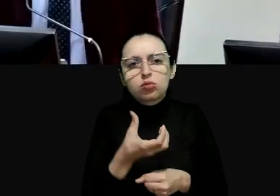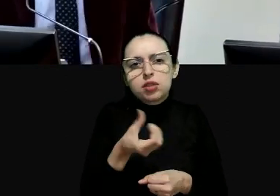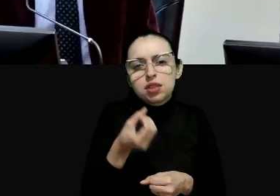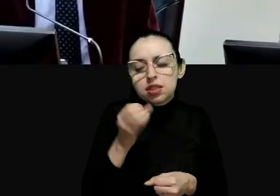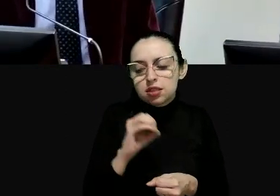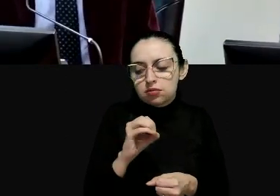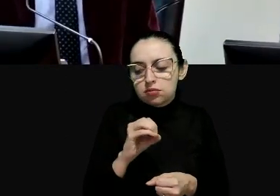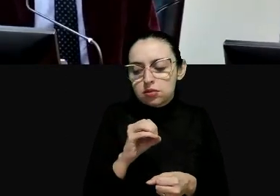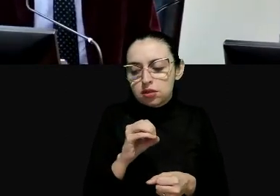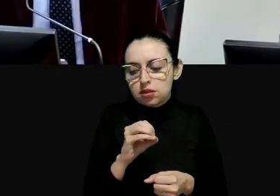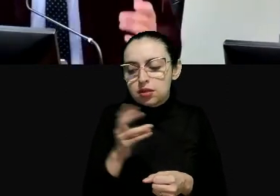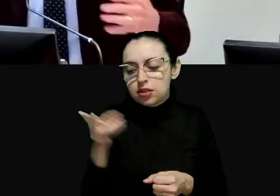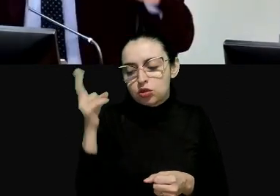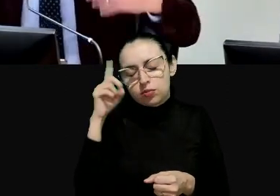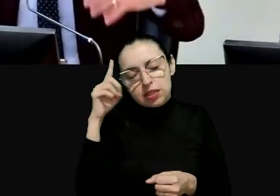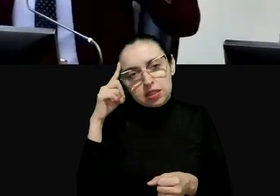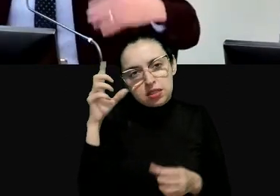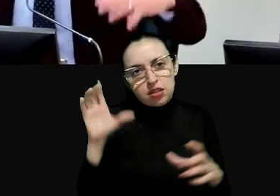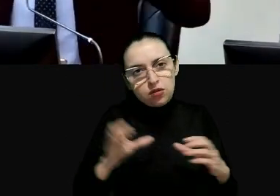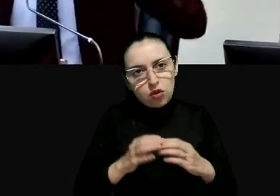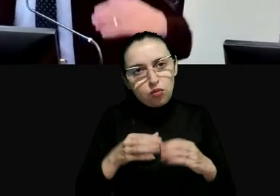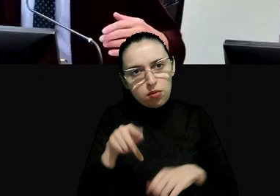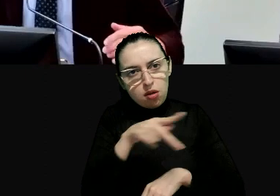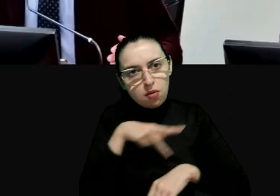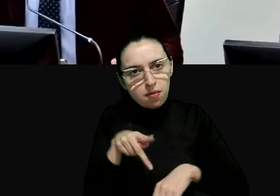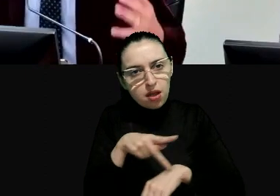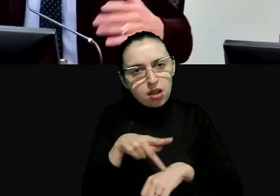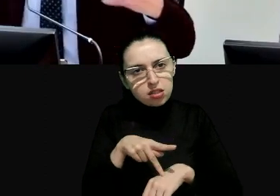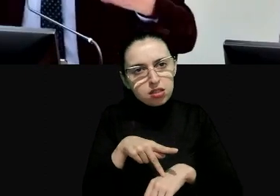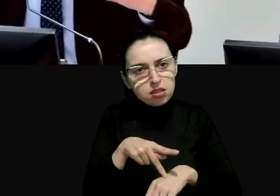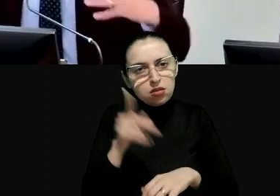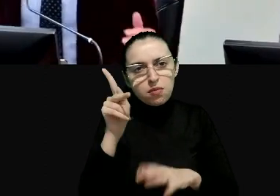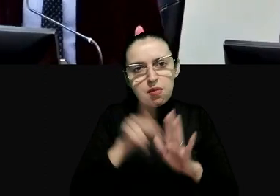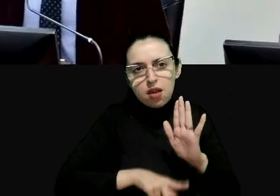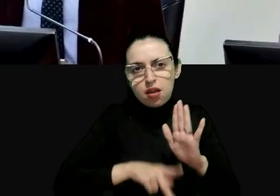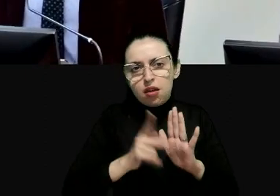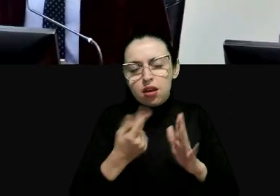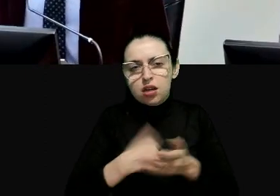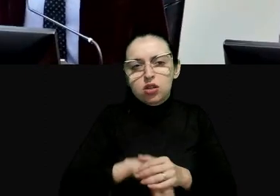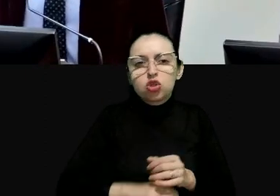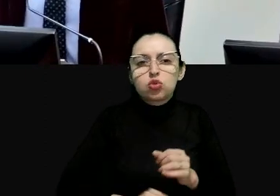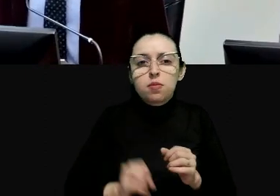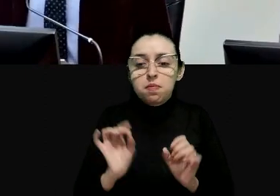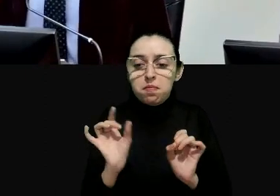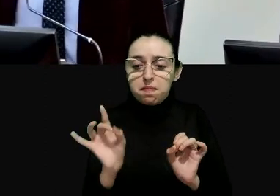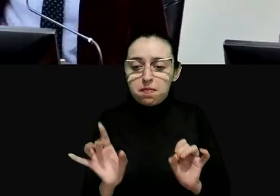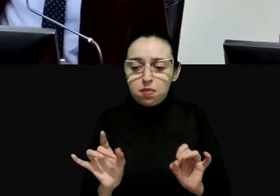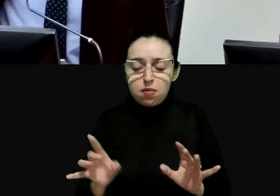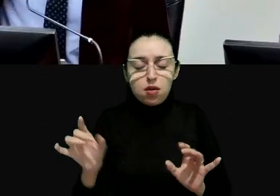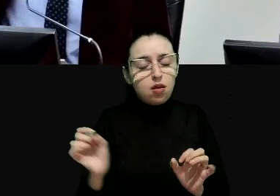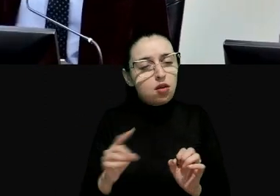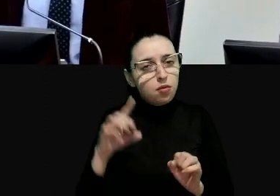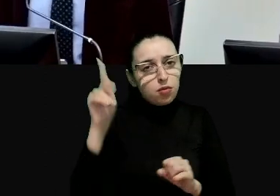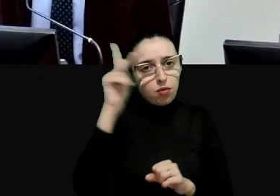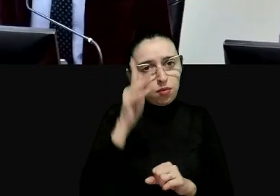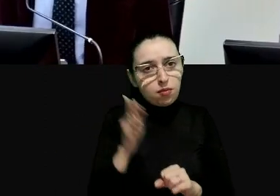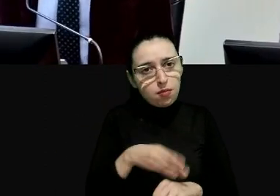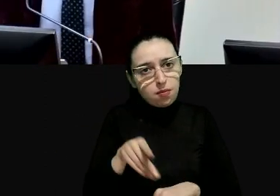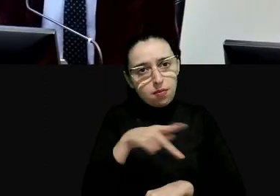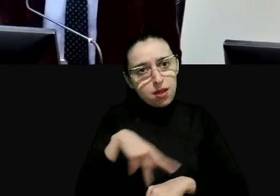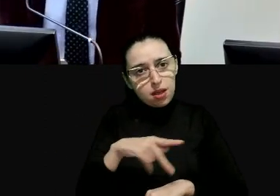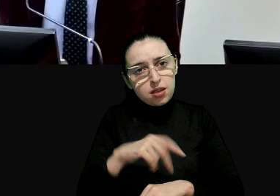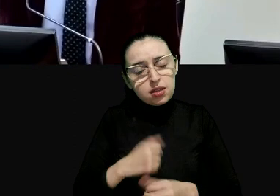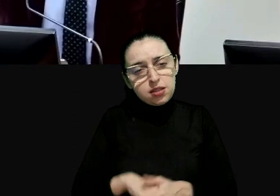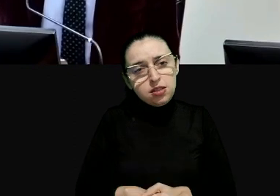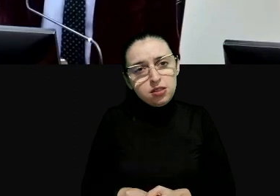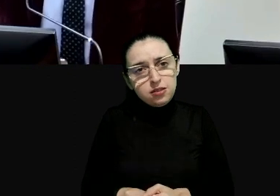ratificou esta convenção pensava que houve um país um papel no próprio país era para estar contra